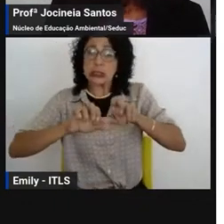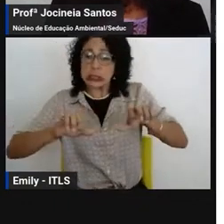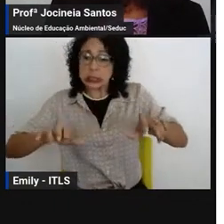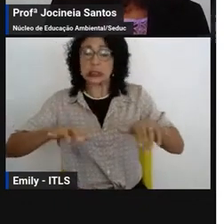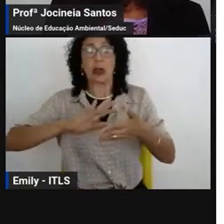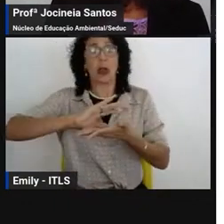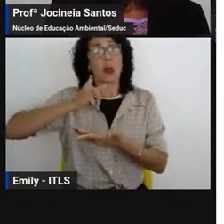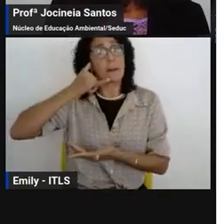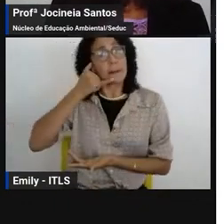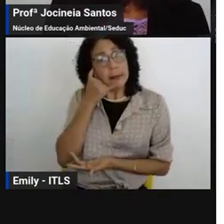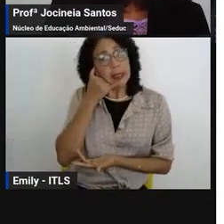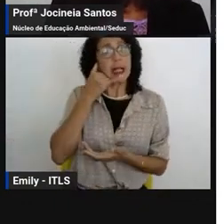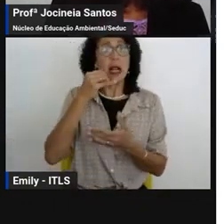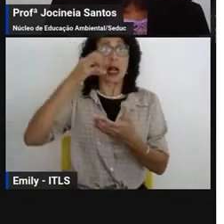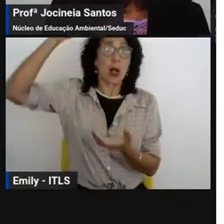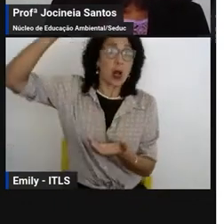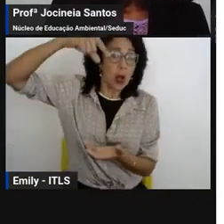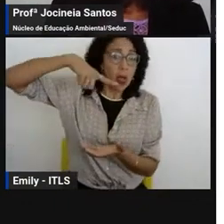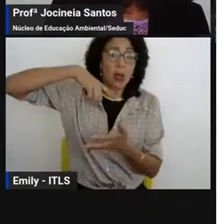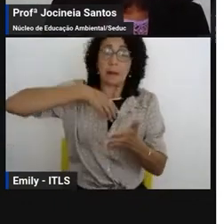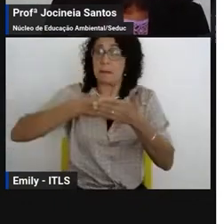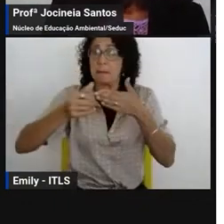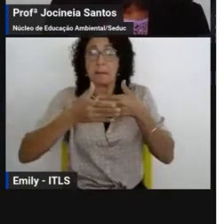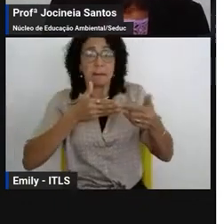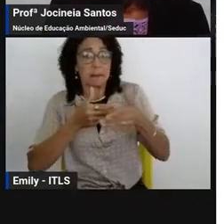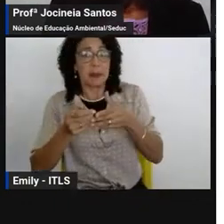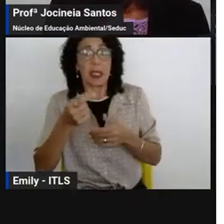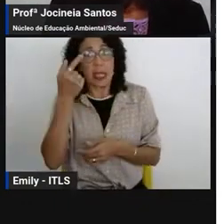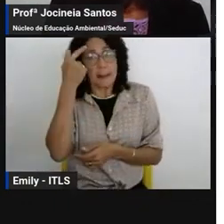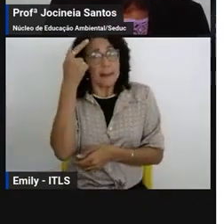esse processo de reflexão